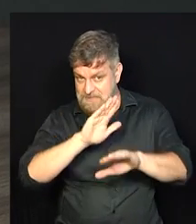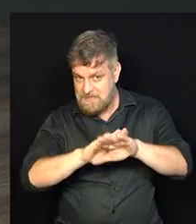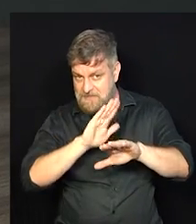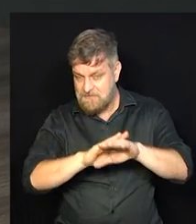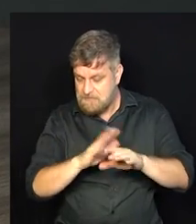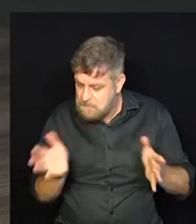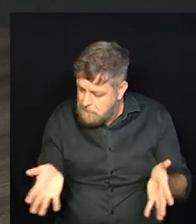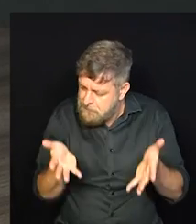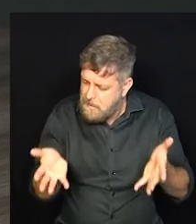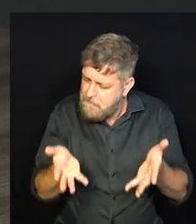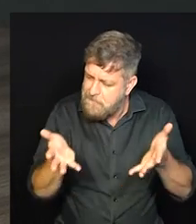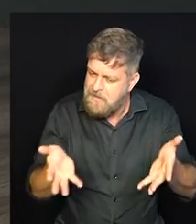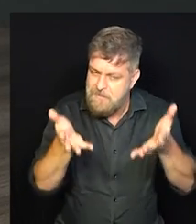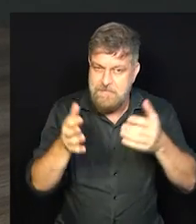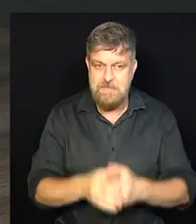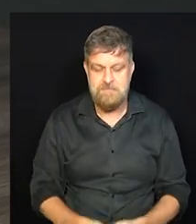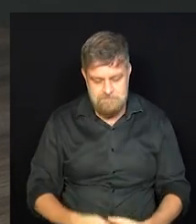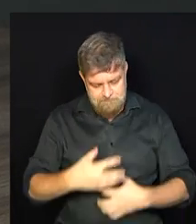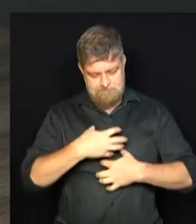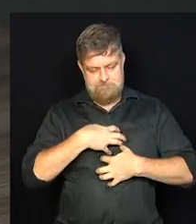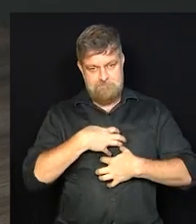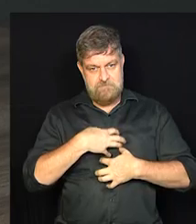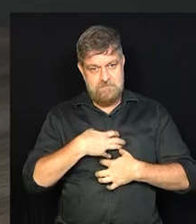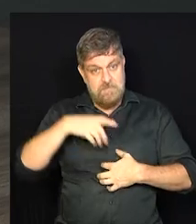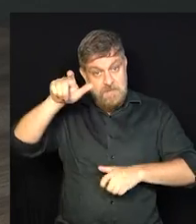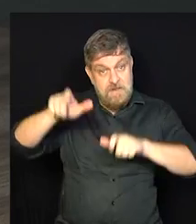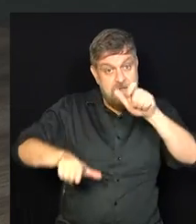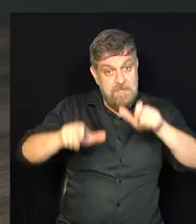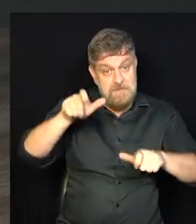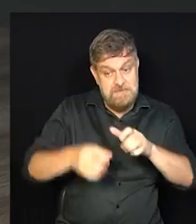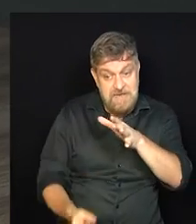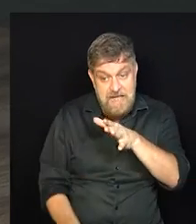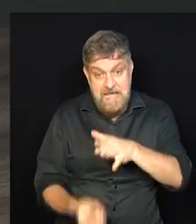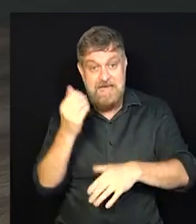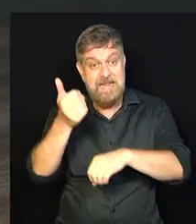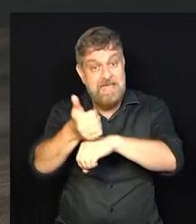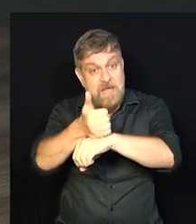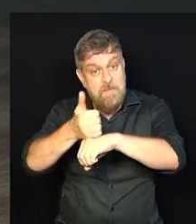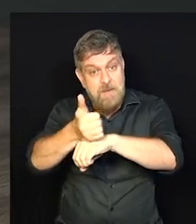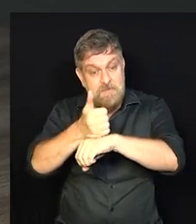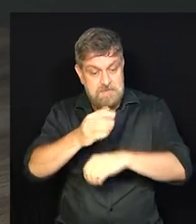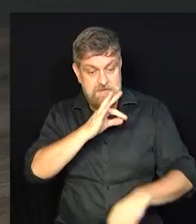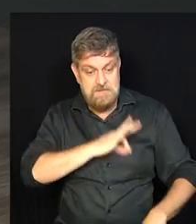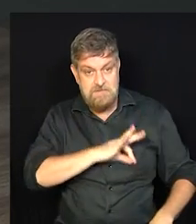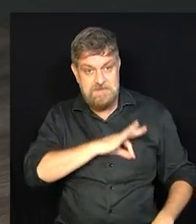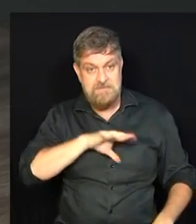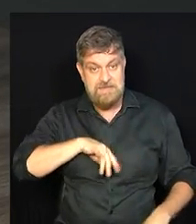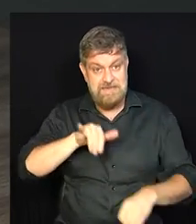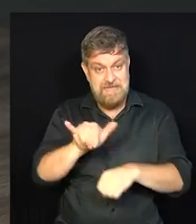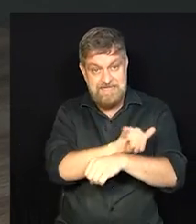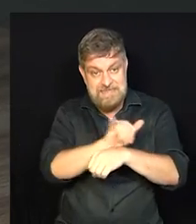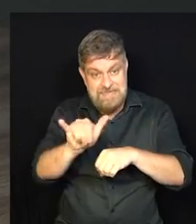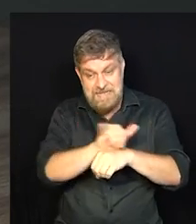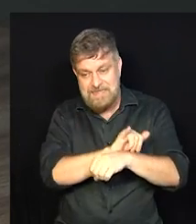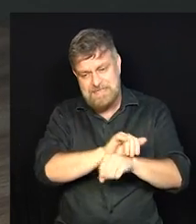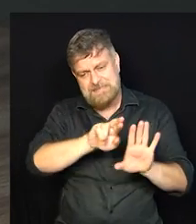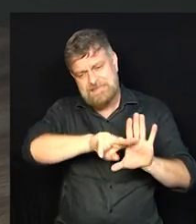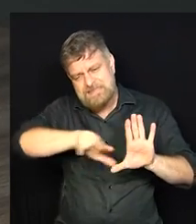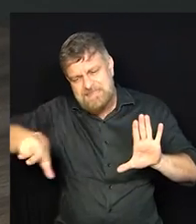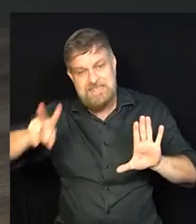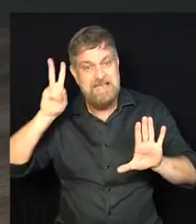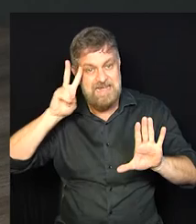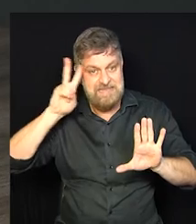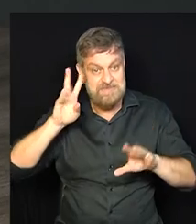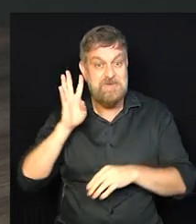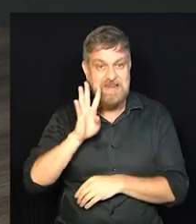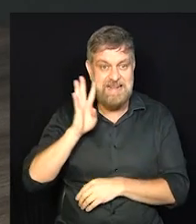você pra inspirar as pessoas pra que elas possam empreender e ver aí que existem muitos modelos e